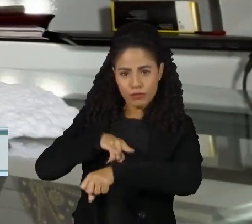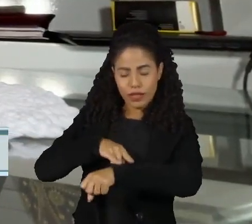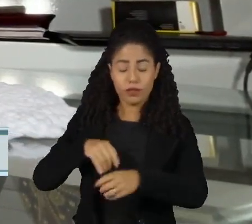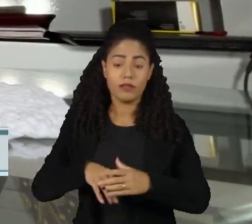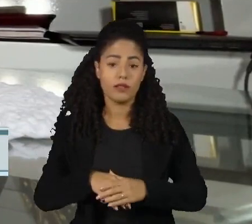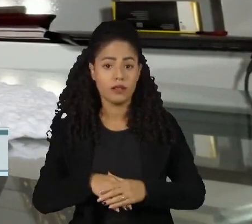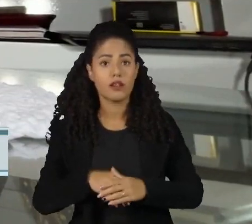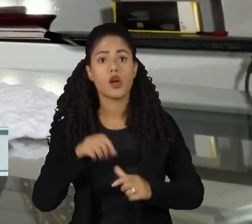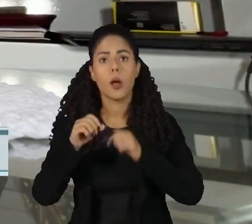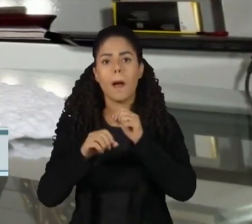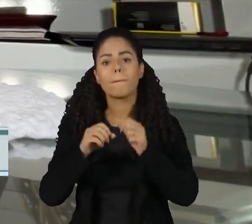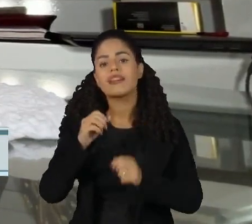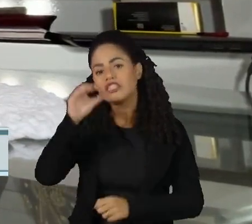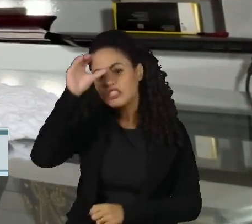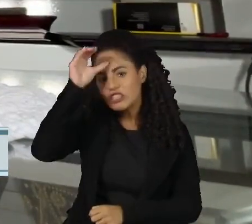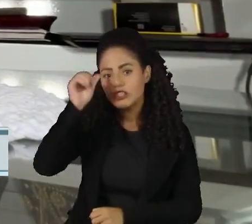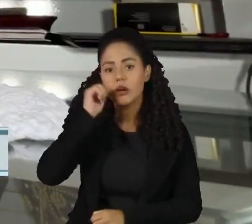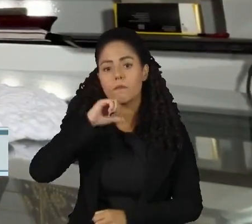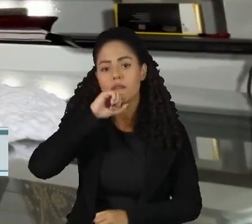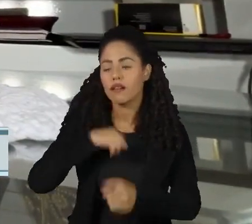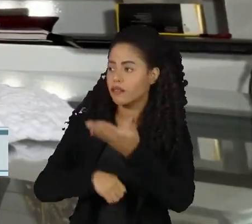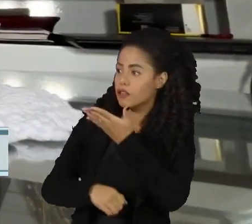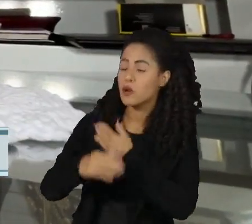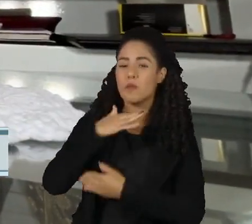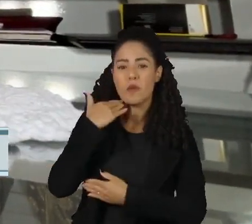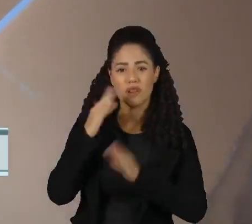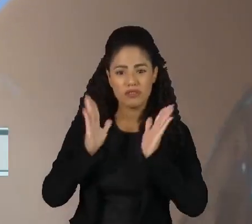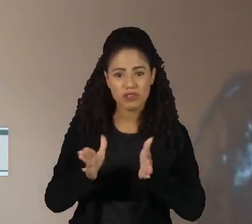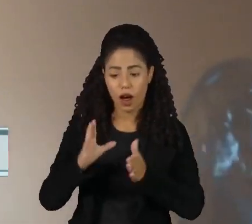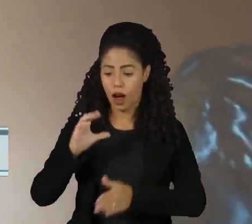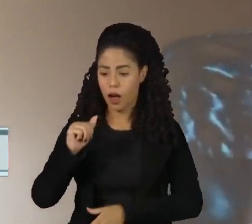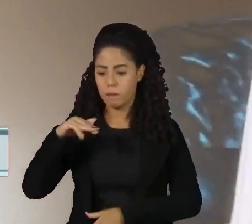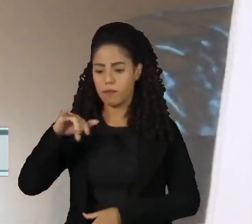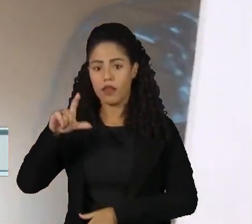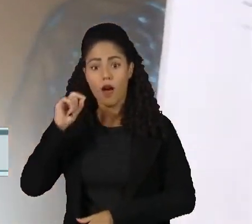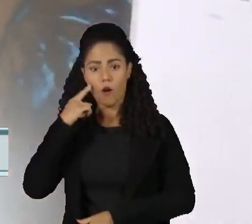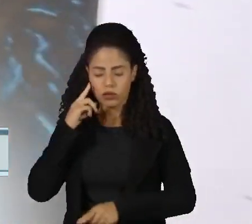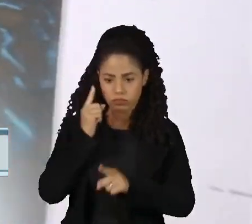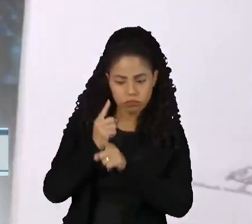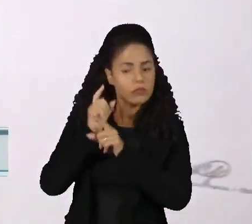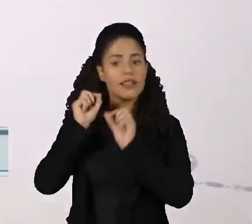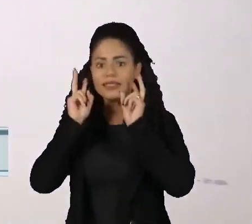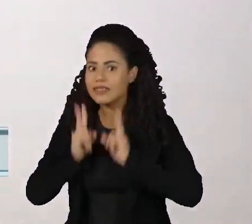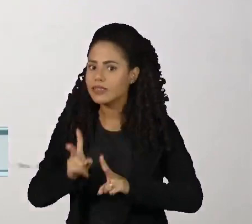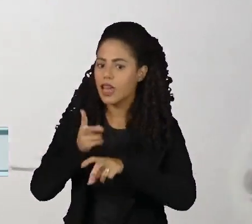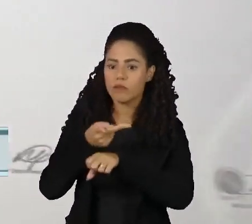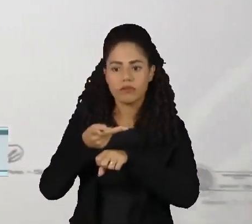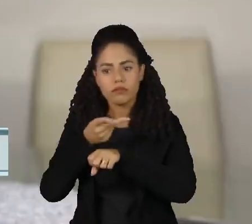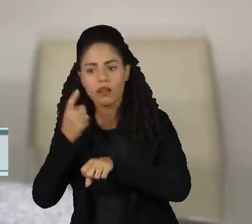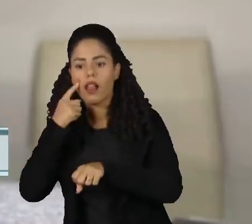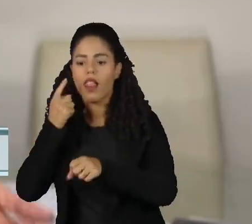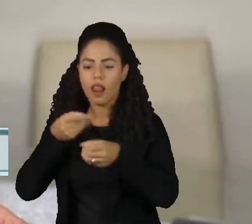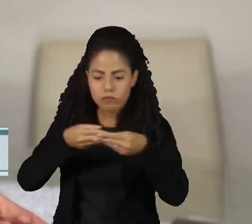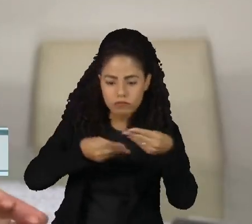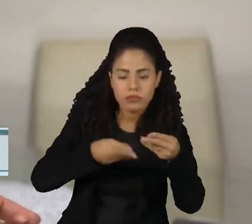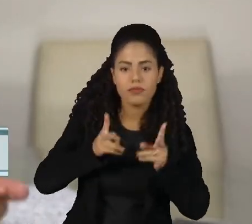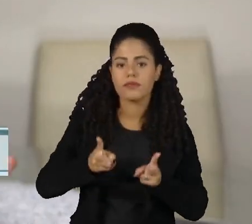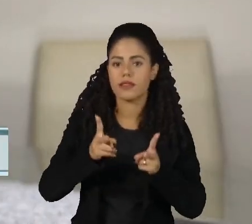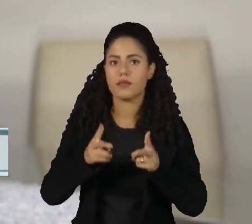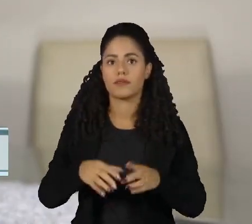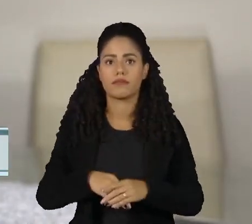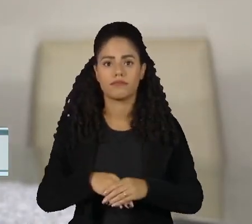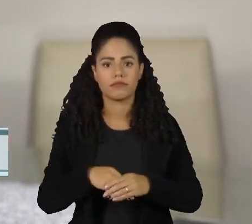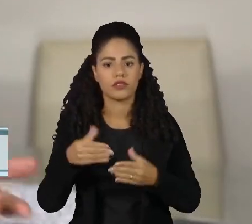e uma tia para o câncer de mama, a Camila passou a se cuidar mais. Hoje, os exames fazem parte da rotina dela. Desde